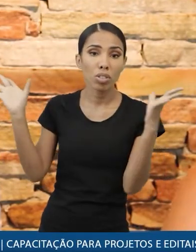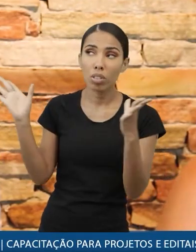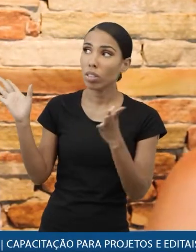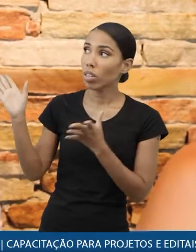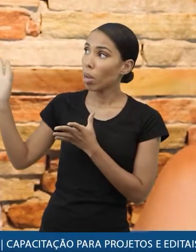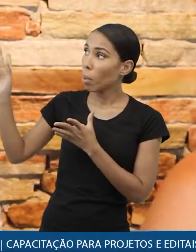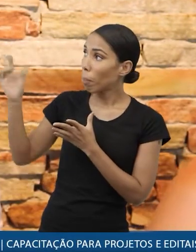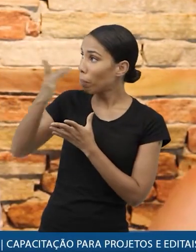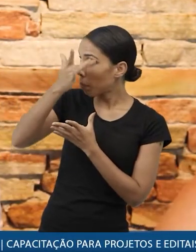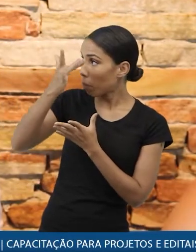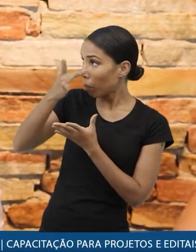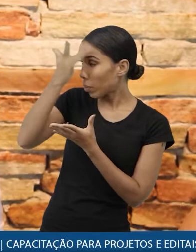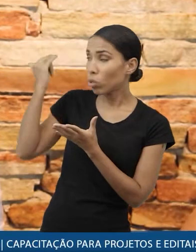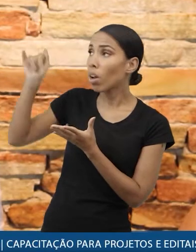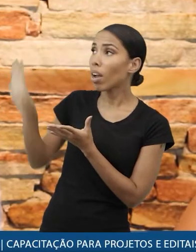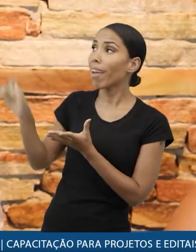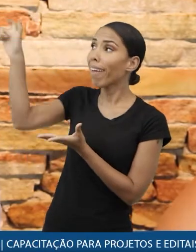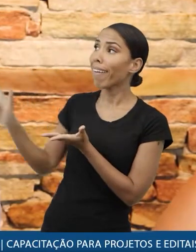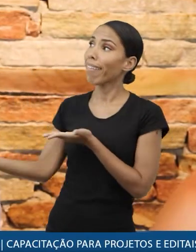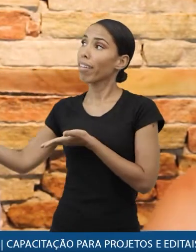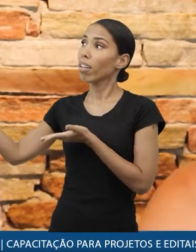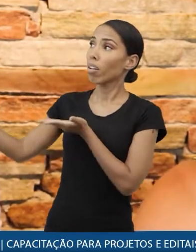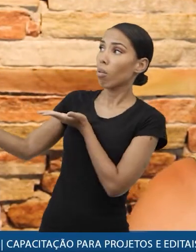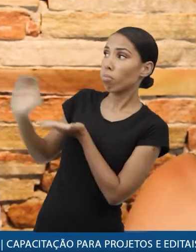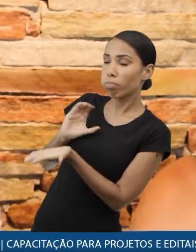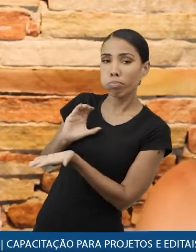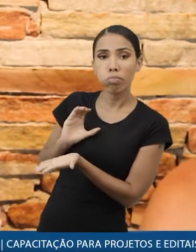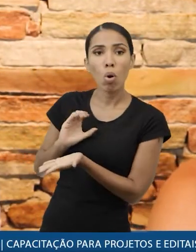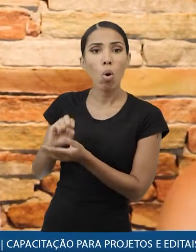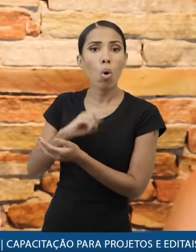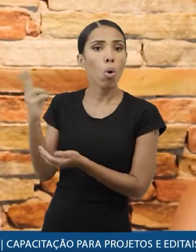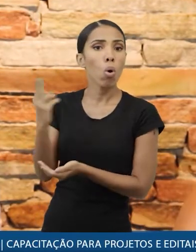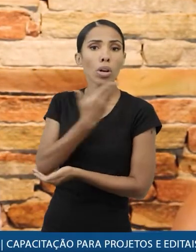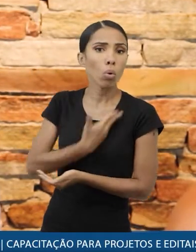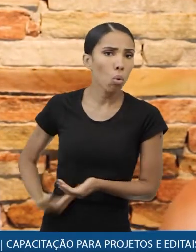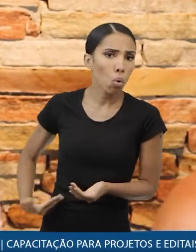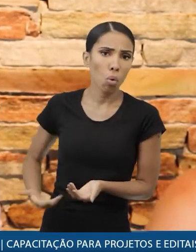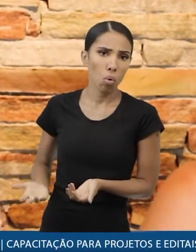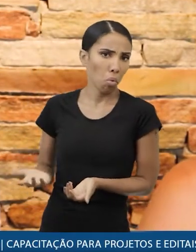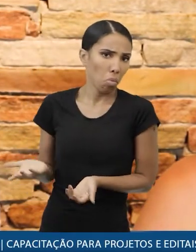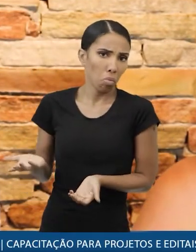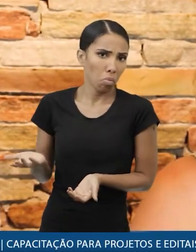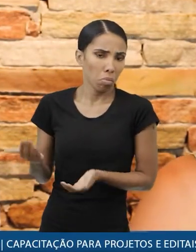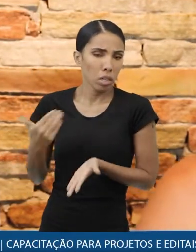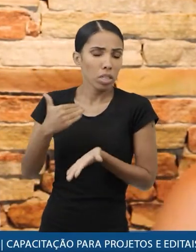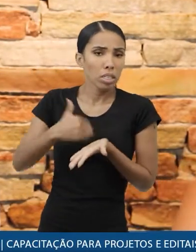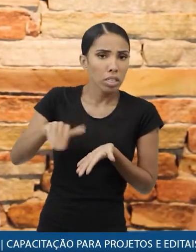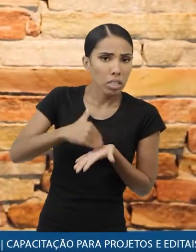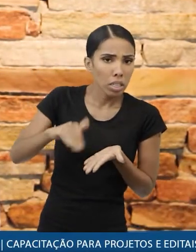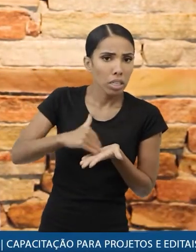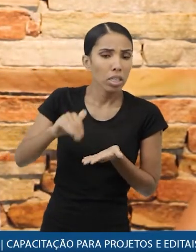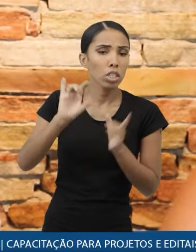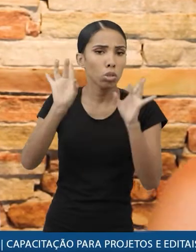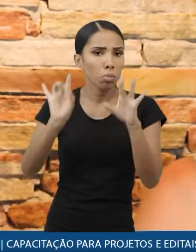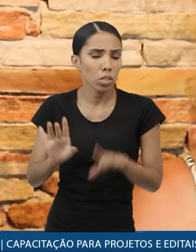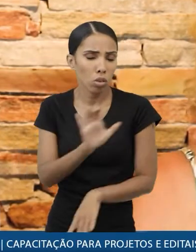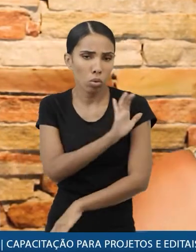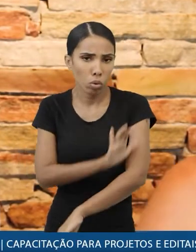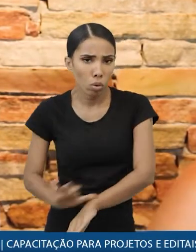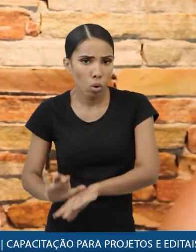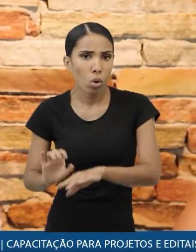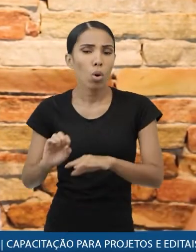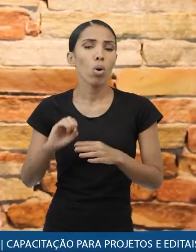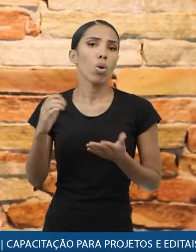para o seu patrocinador você precisa pedir autorização para o órgão competente seja a Secretaria Especial da Cultura